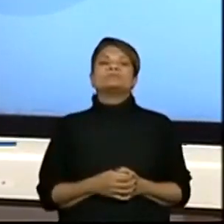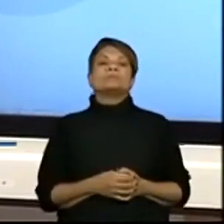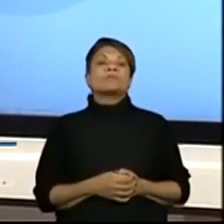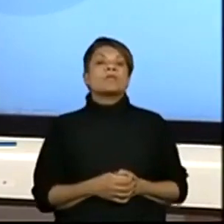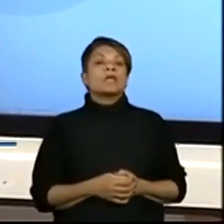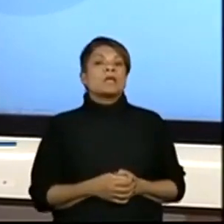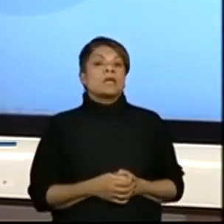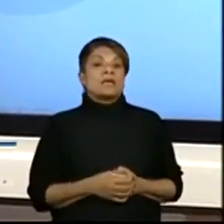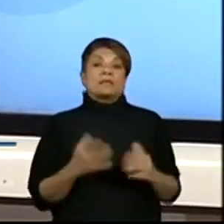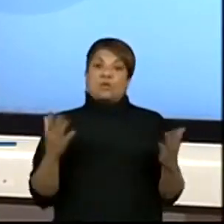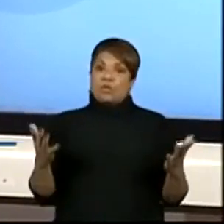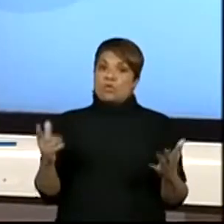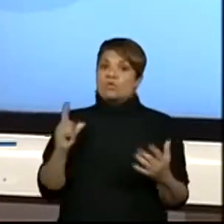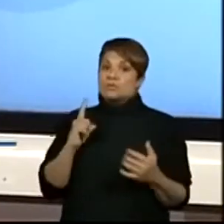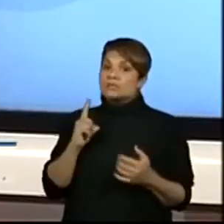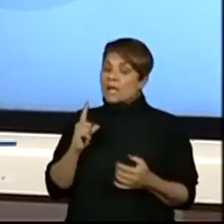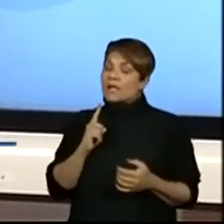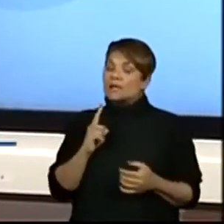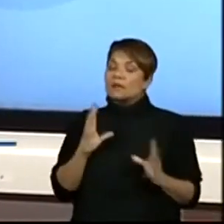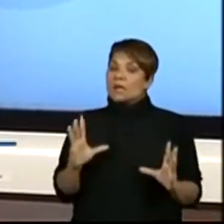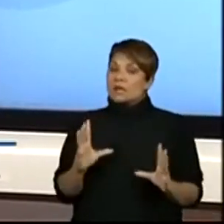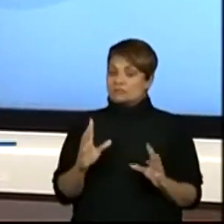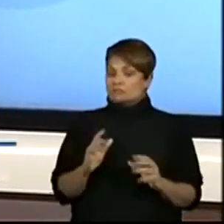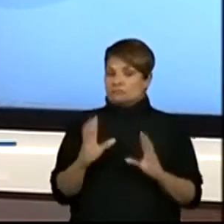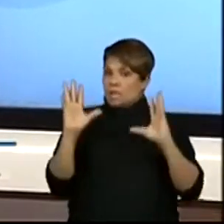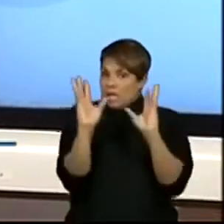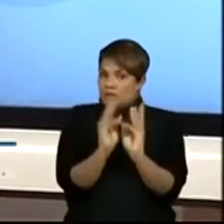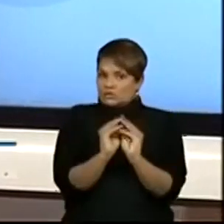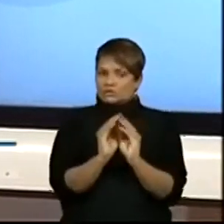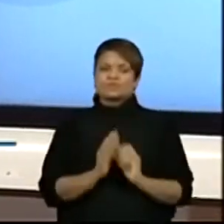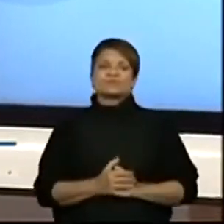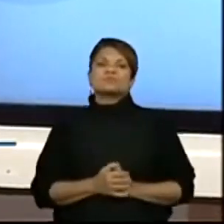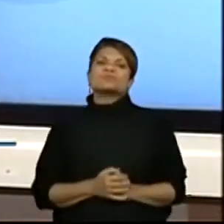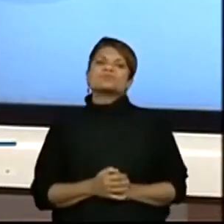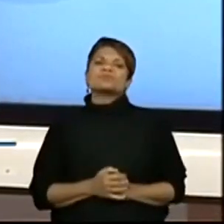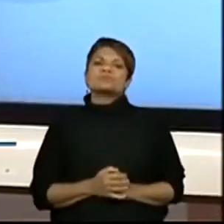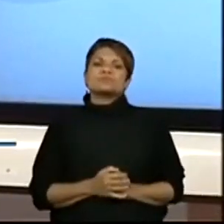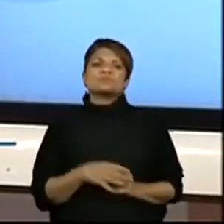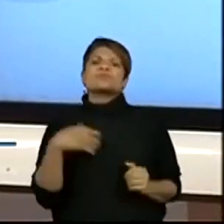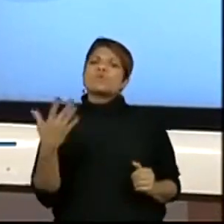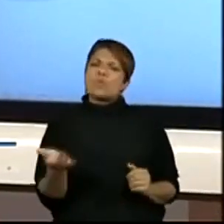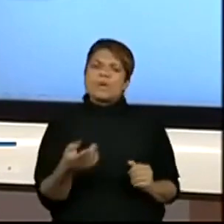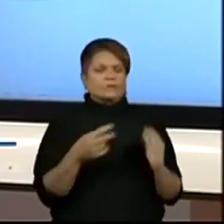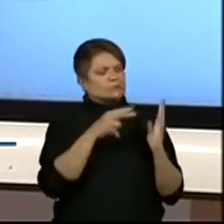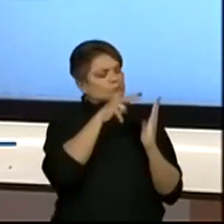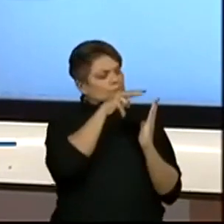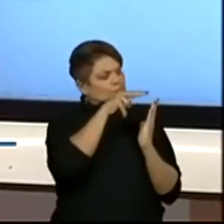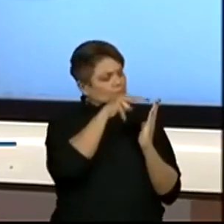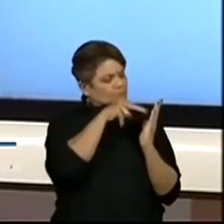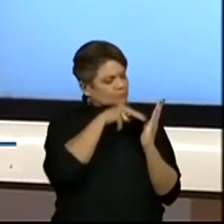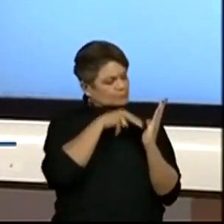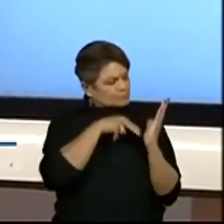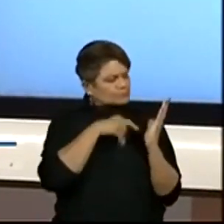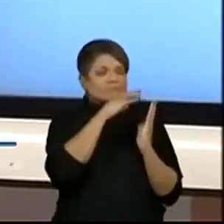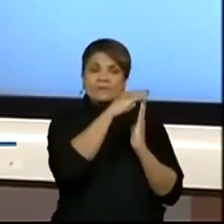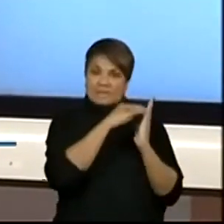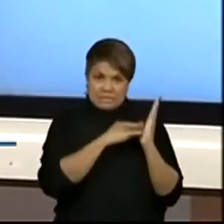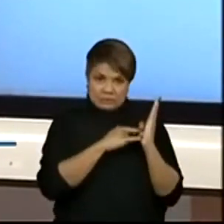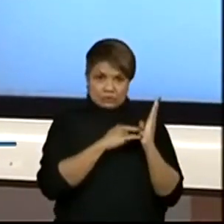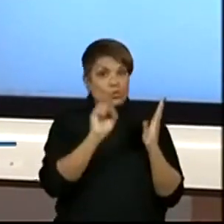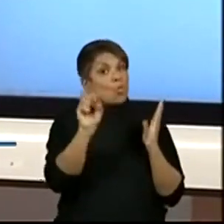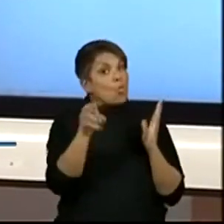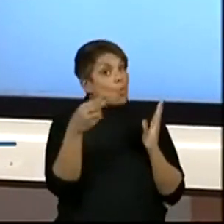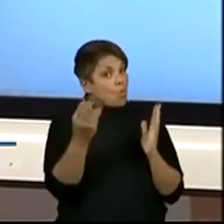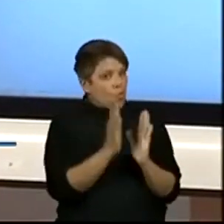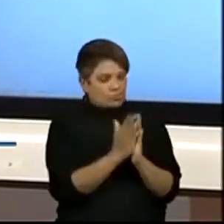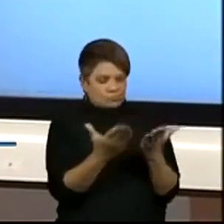resumão para ampliar o repertório. Ao lermos um texto ou livro e nos